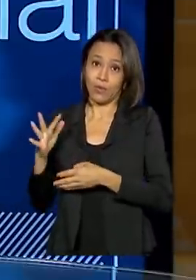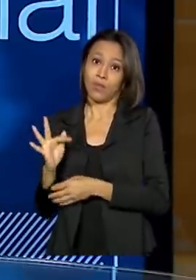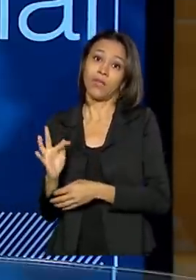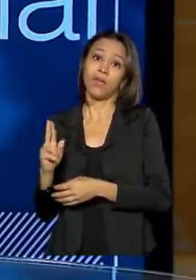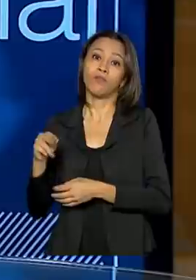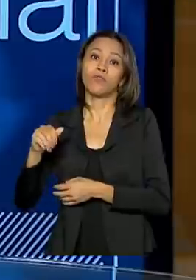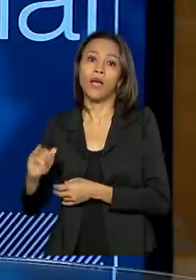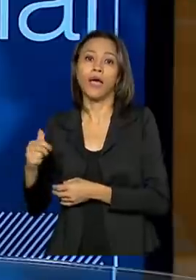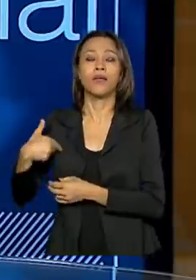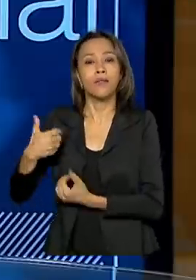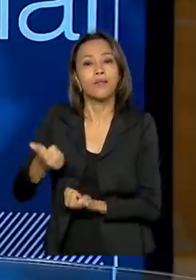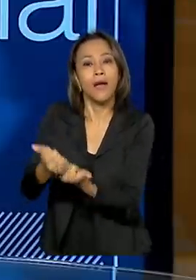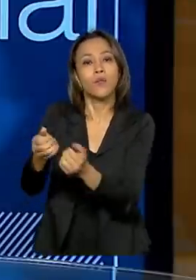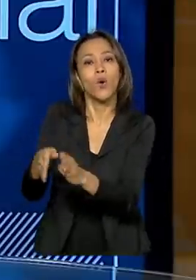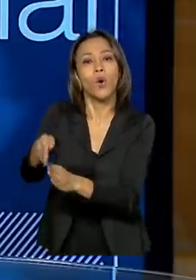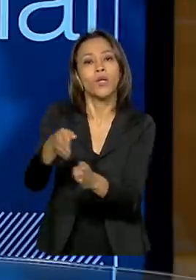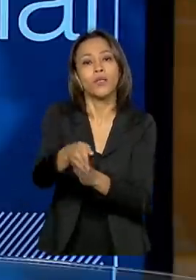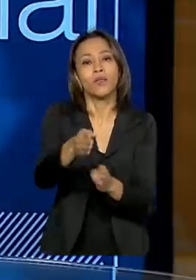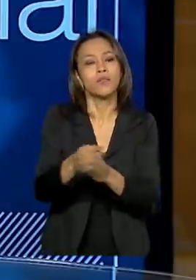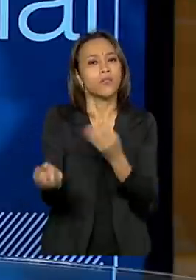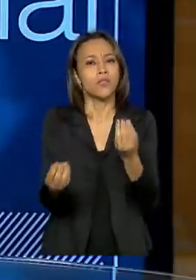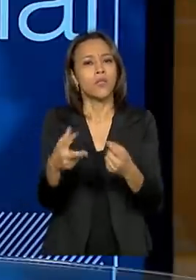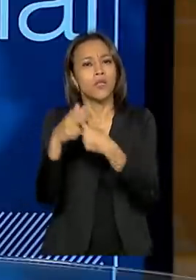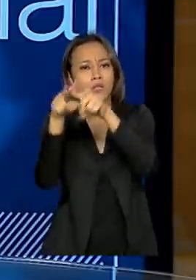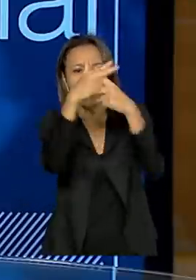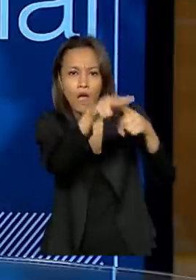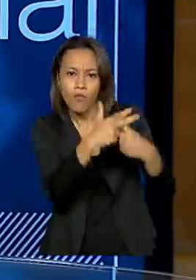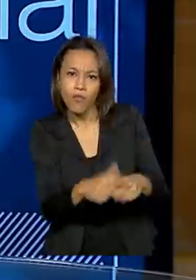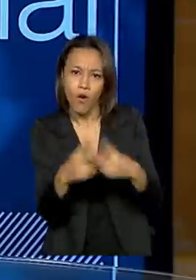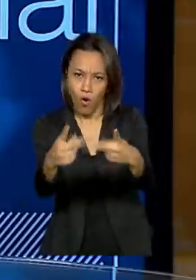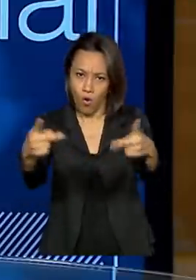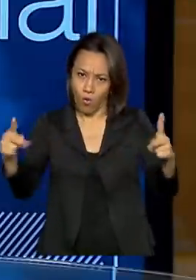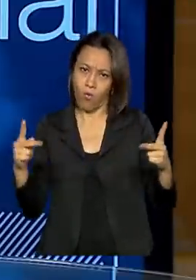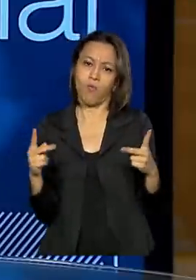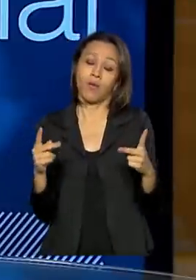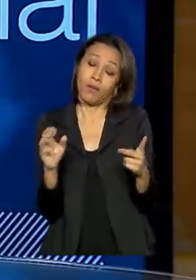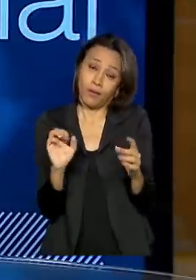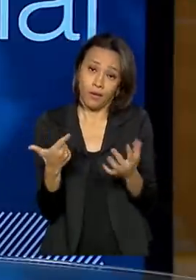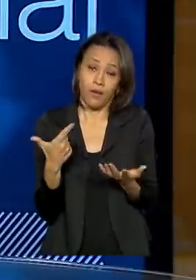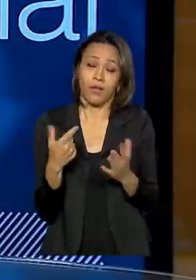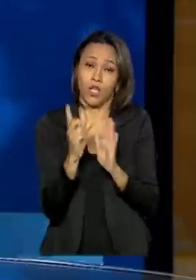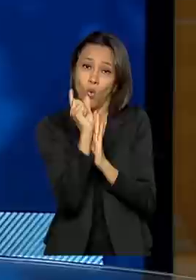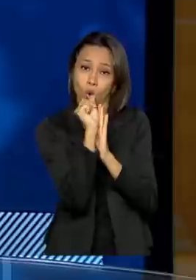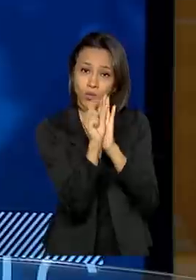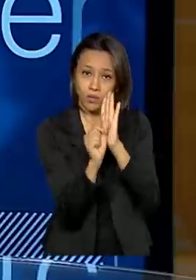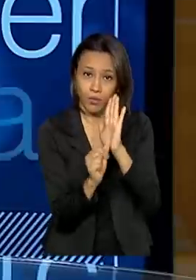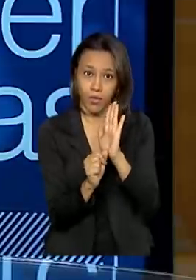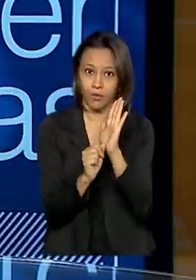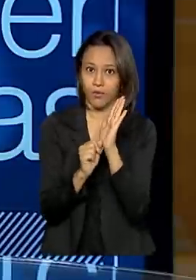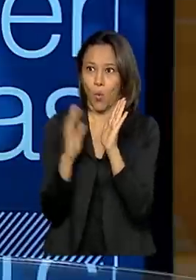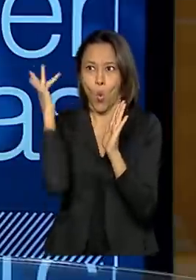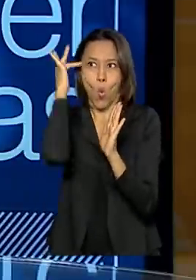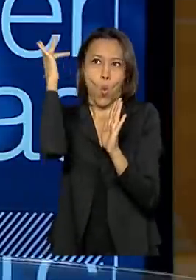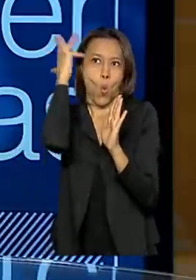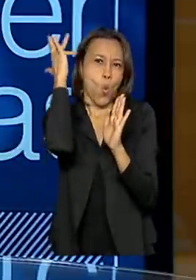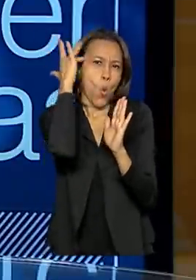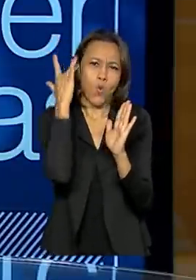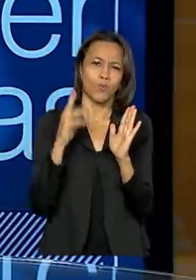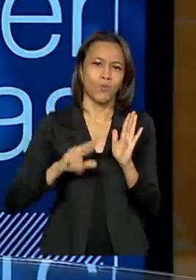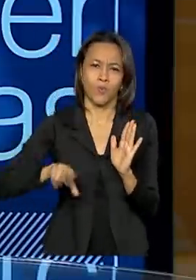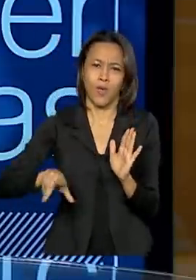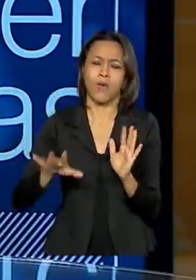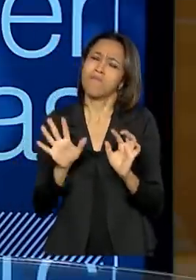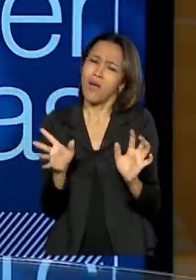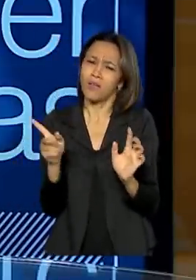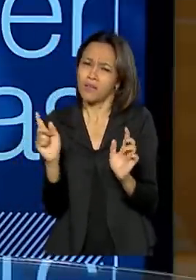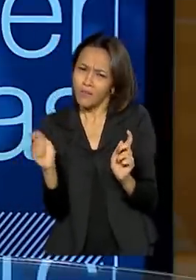para essas reformas dentro das áreas indígenas. O que ocorre é que, naturalmente, o orçamento não é tão exitoso como a gente queria. Mas, na medida